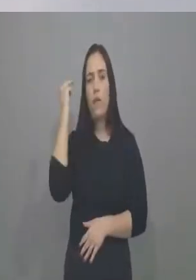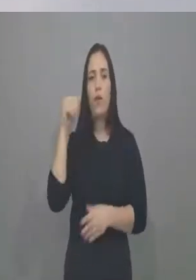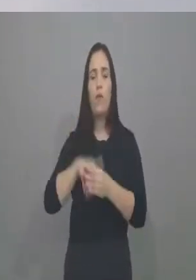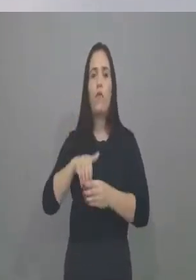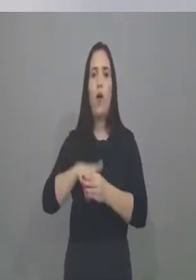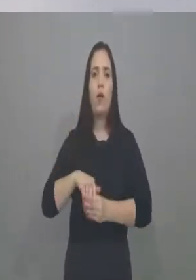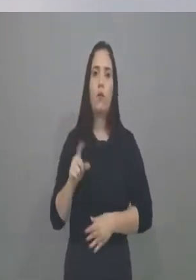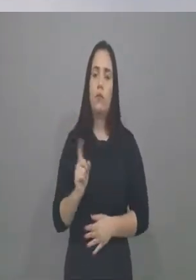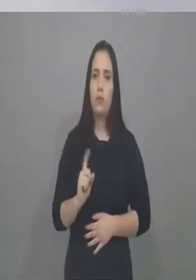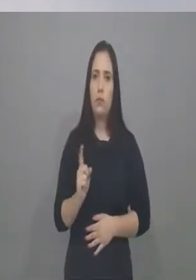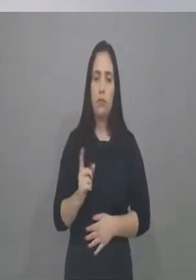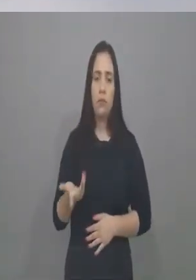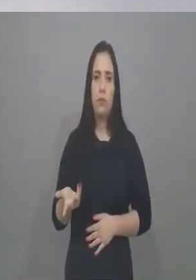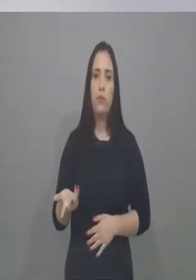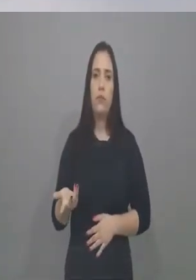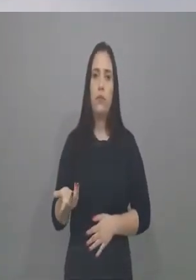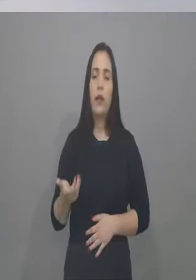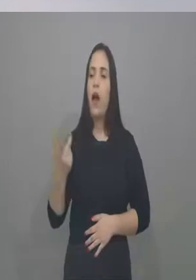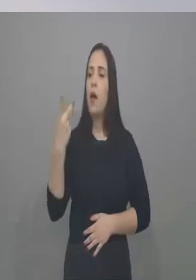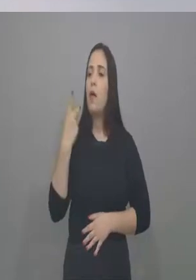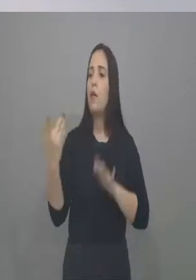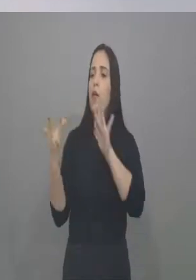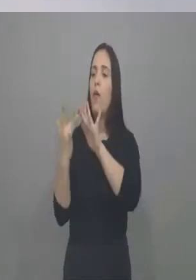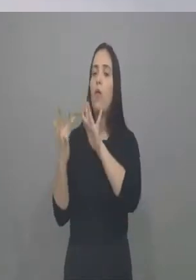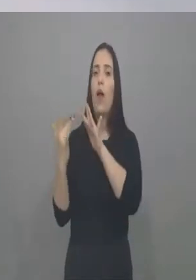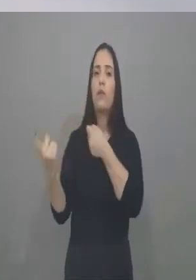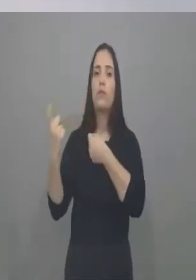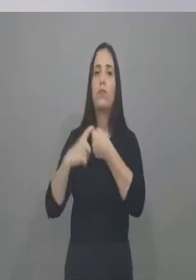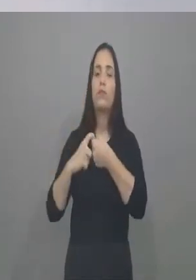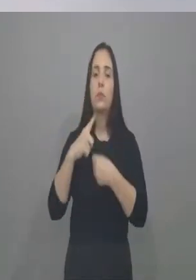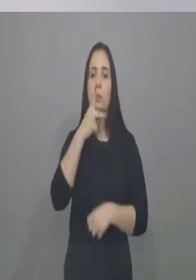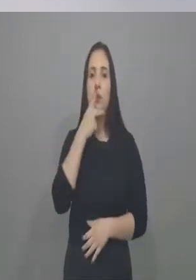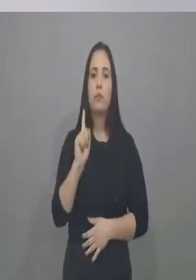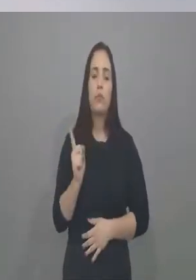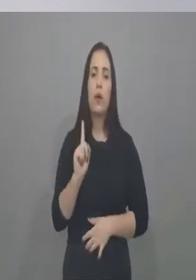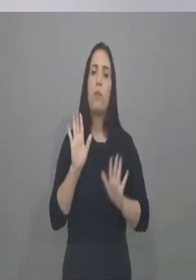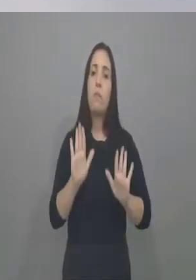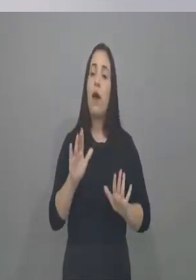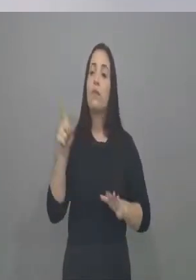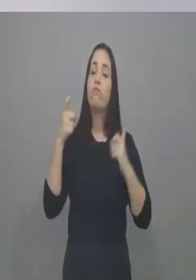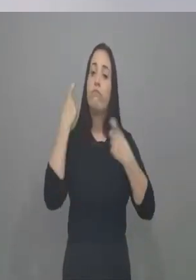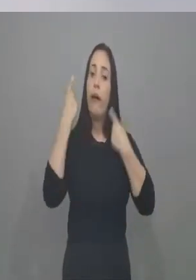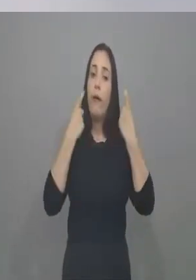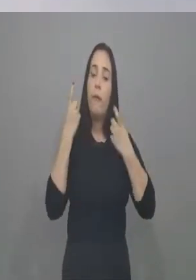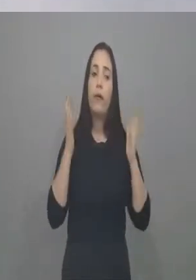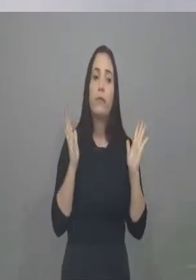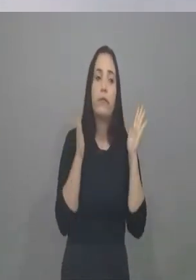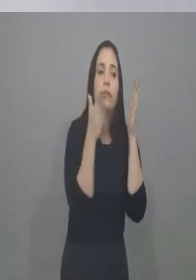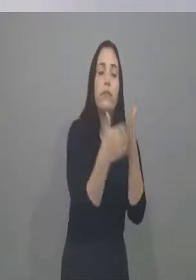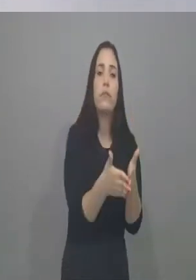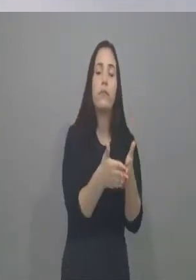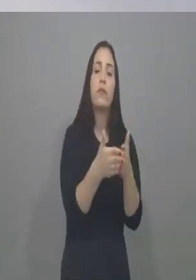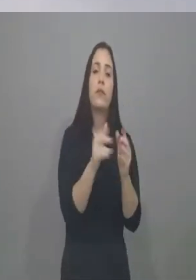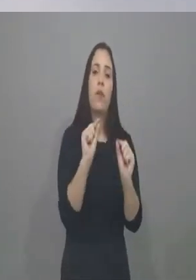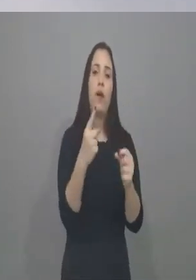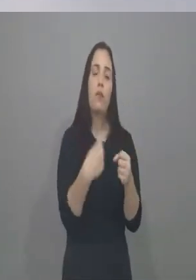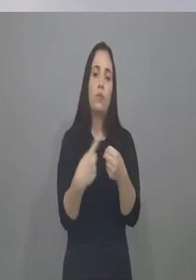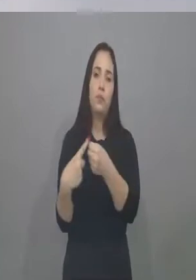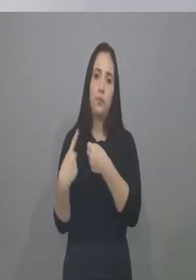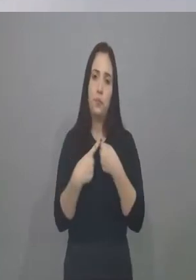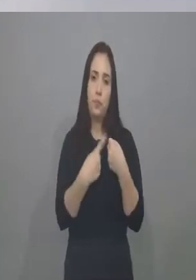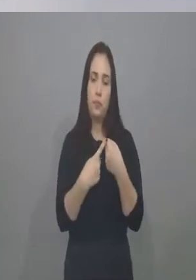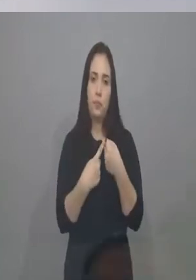na gente, pelo fato de você elevar benefício para o interior